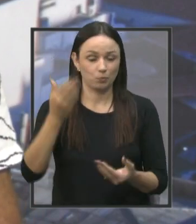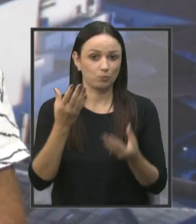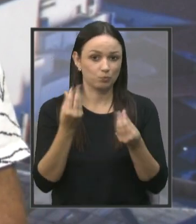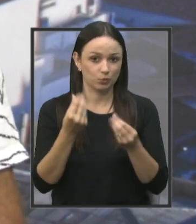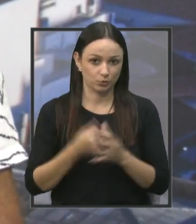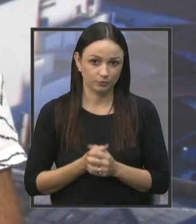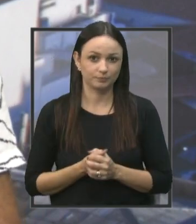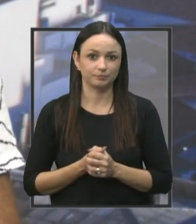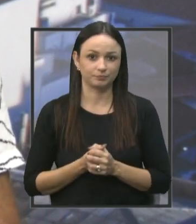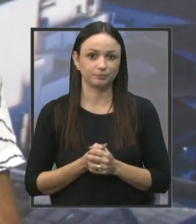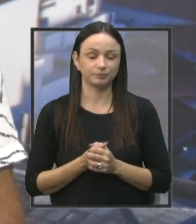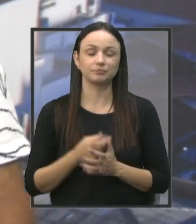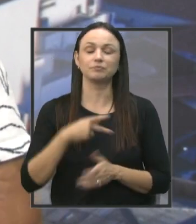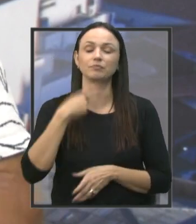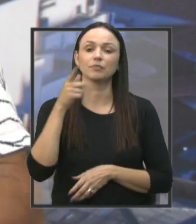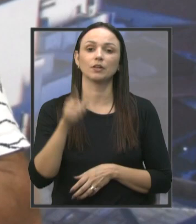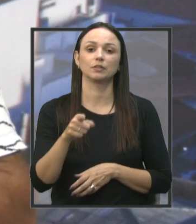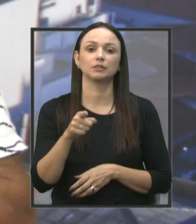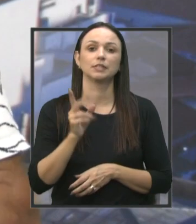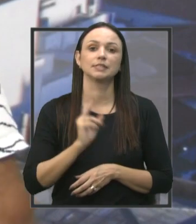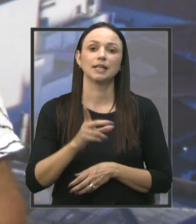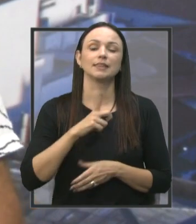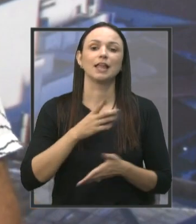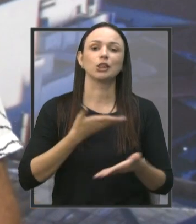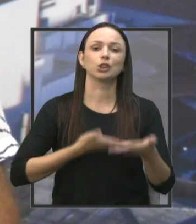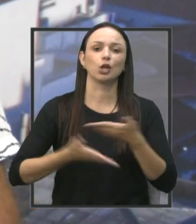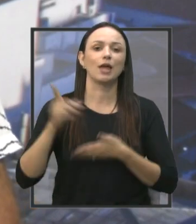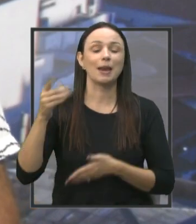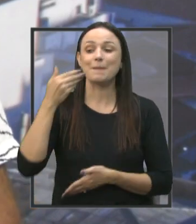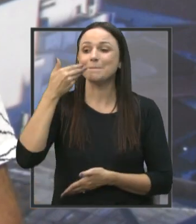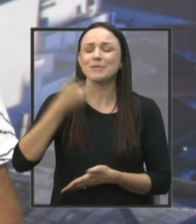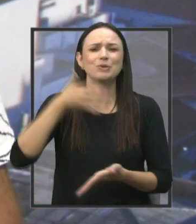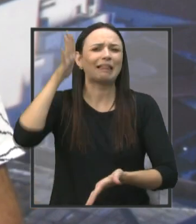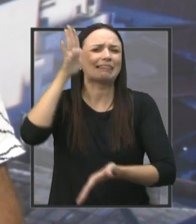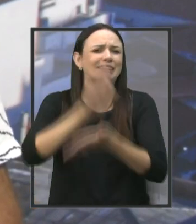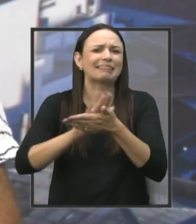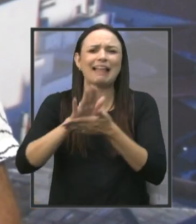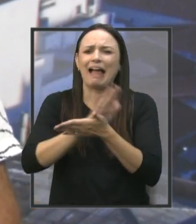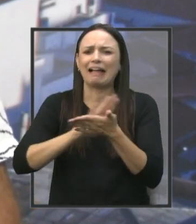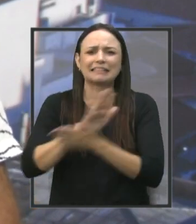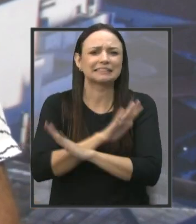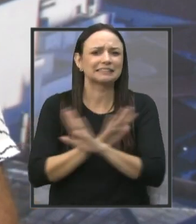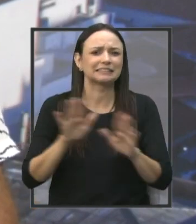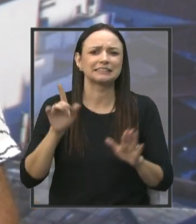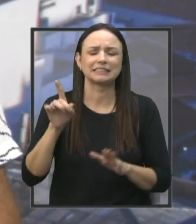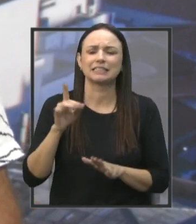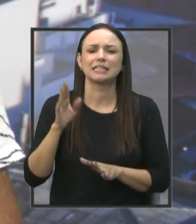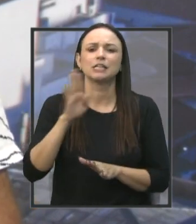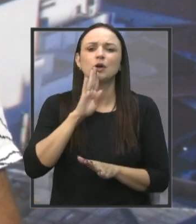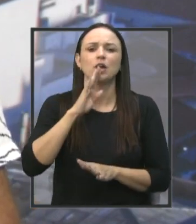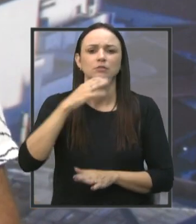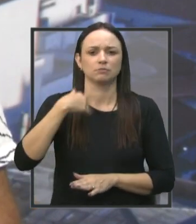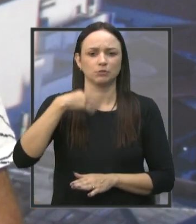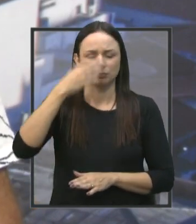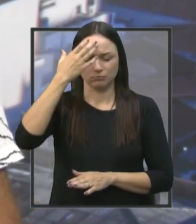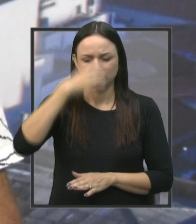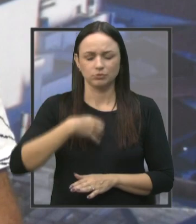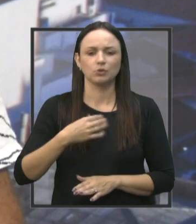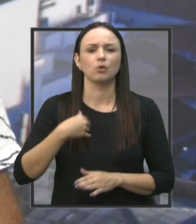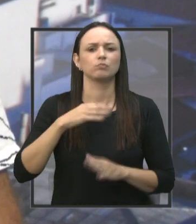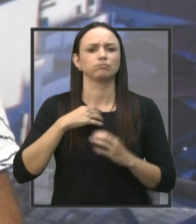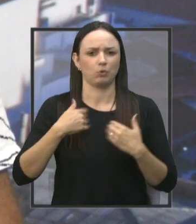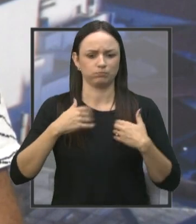muito, tá? E dizem que sempre tem troca, ele não me pediu uma vírgula de troca de nada, tá? Ele me conhece a minha conduta, a minha índole